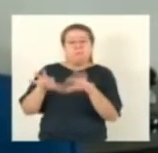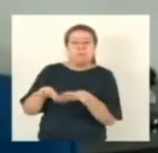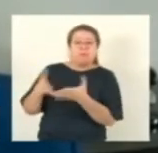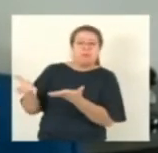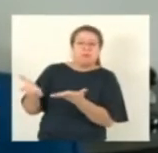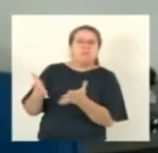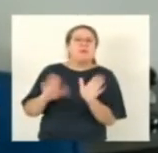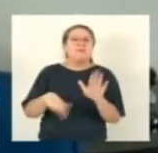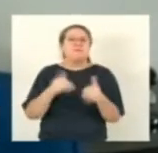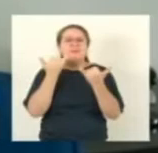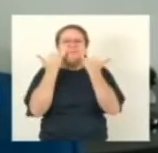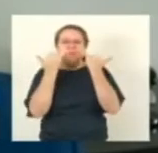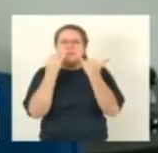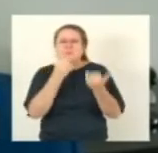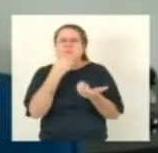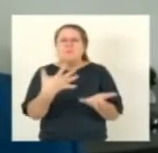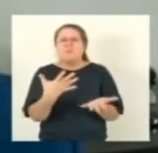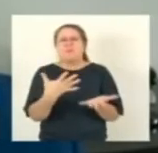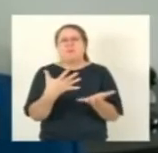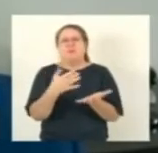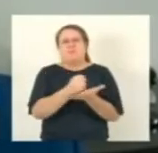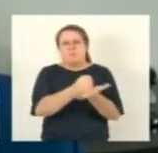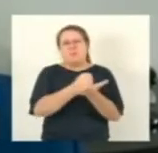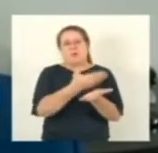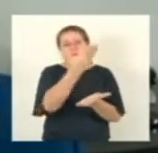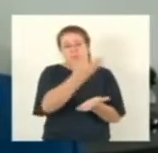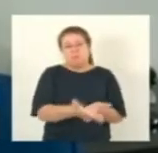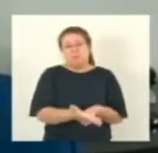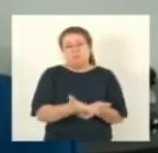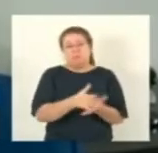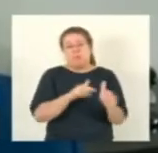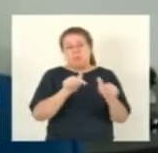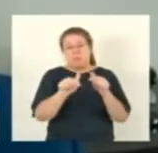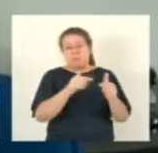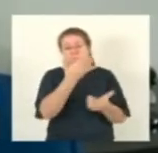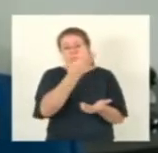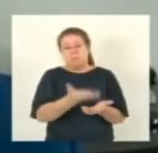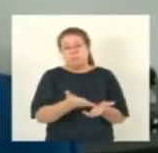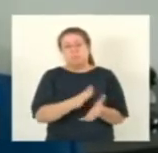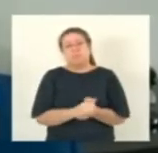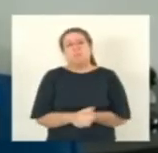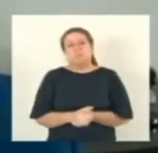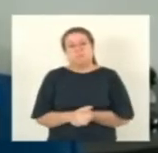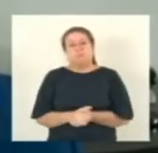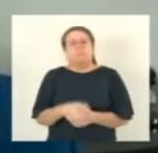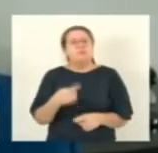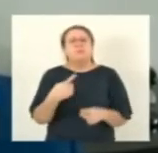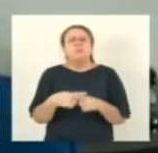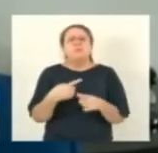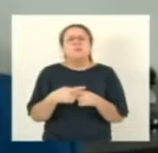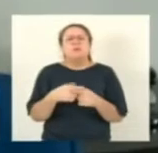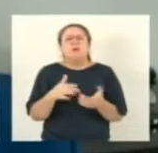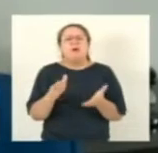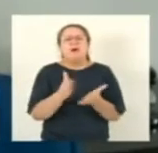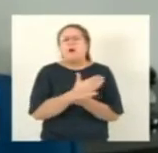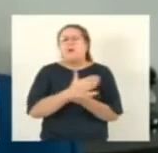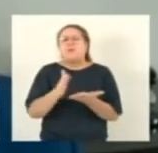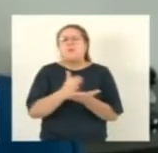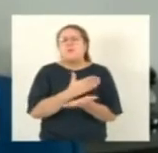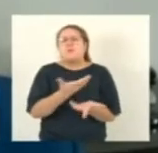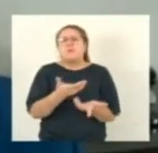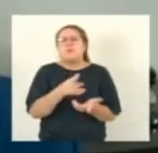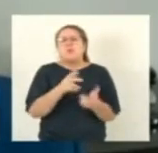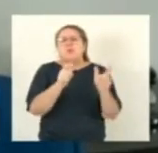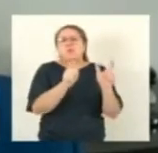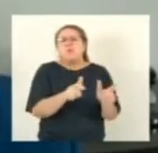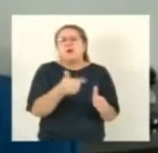locais são indicados os destinos por que quando a pessoa tem que ir ao aeroporto não é